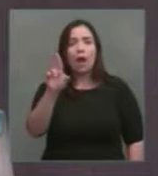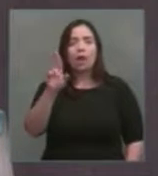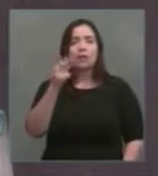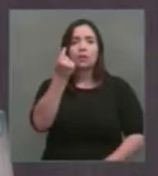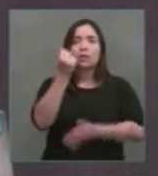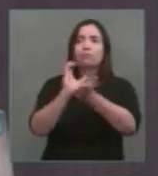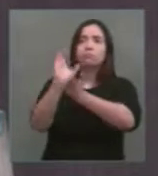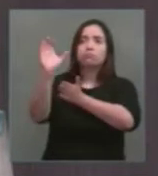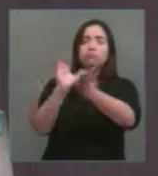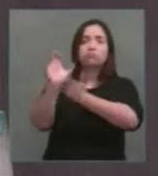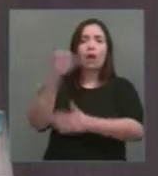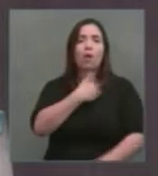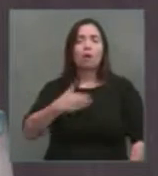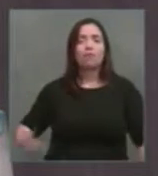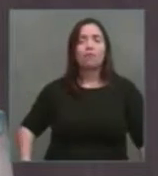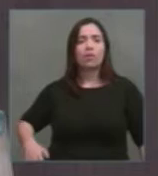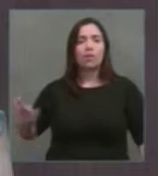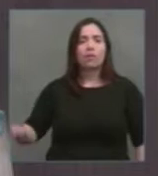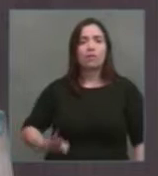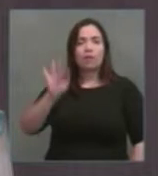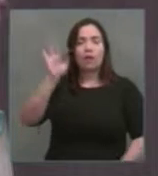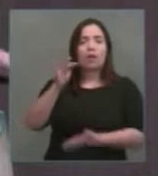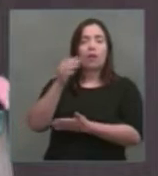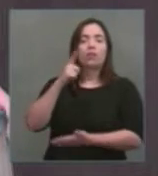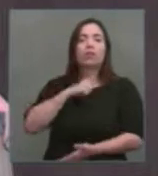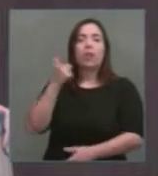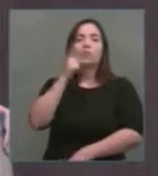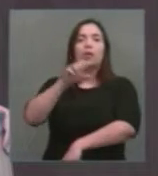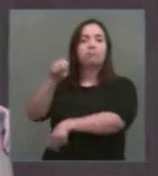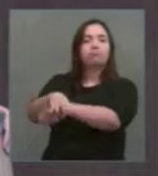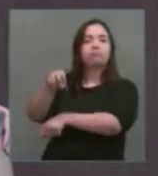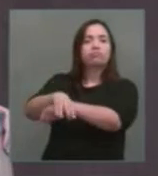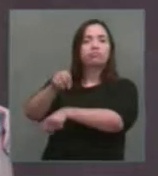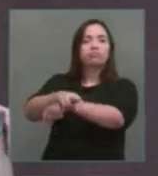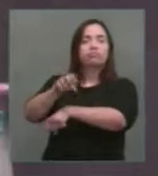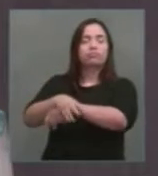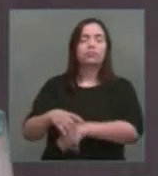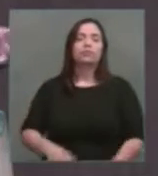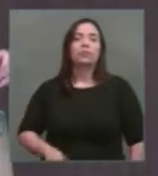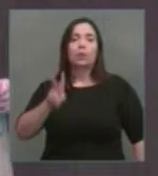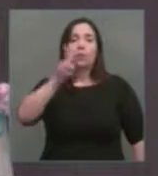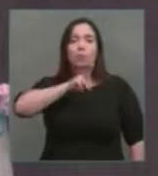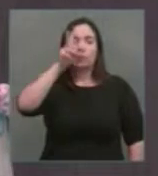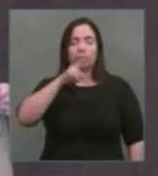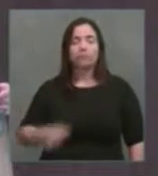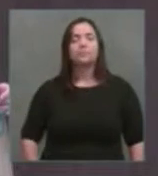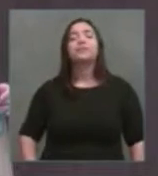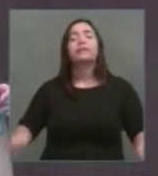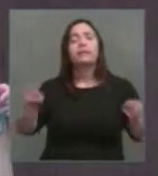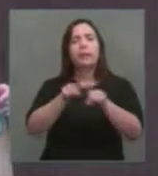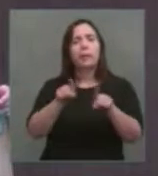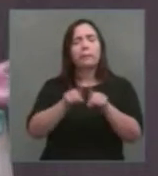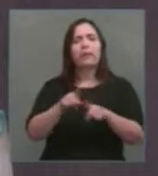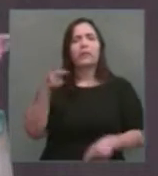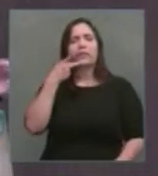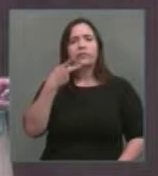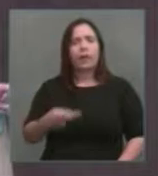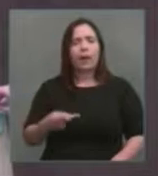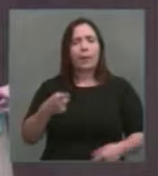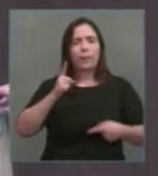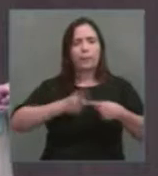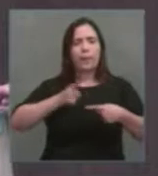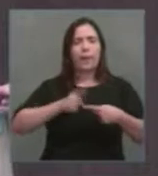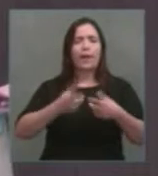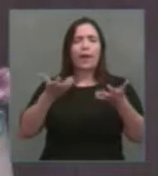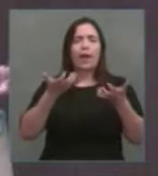para fazer superávit primário. Um terceiro argumento era de baixar, de reduzir as